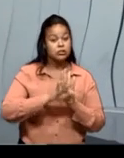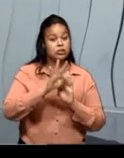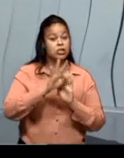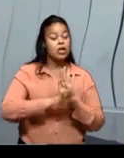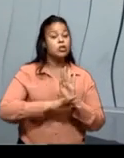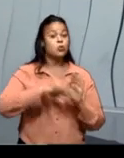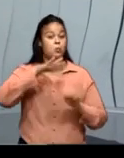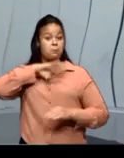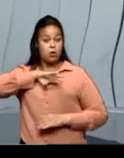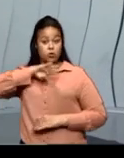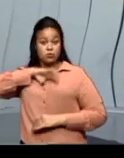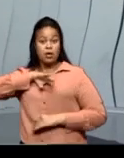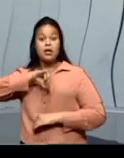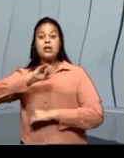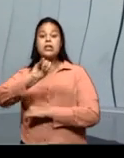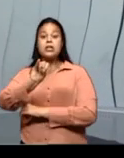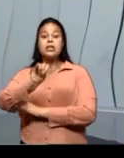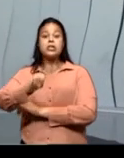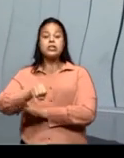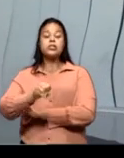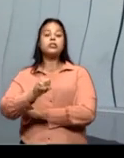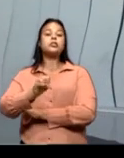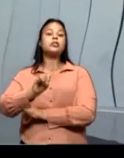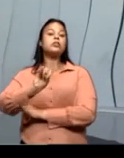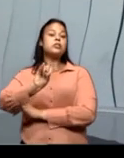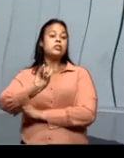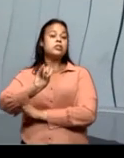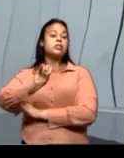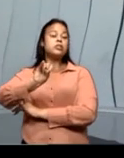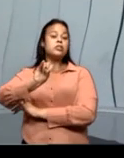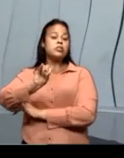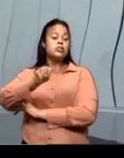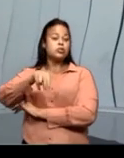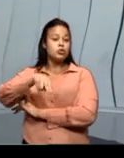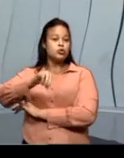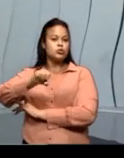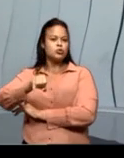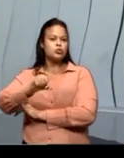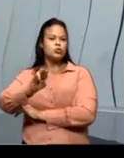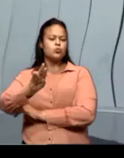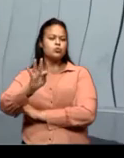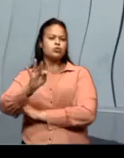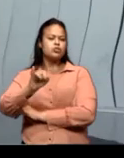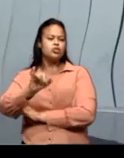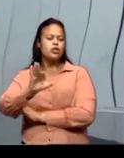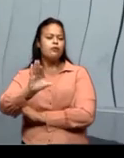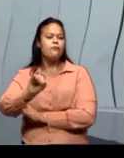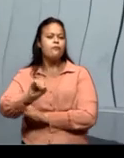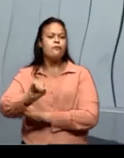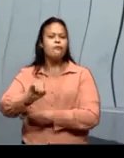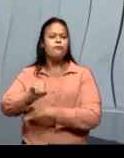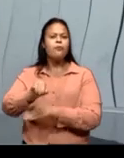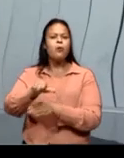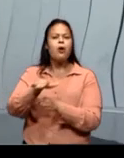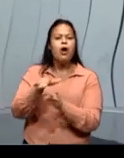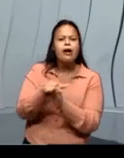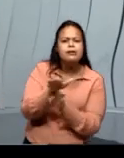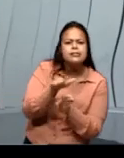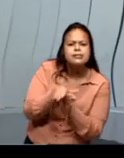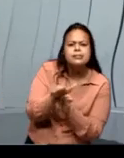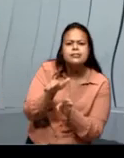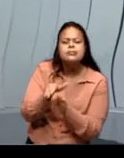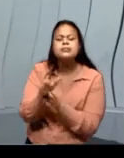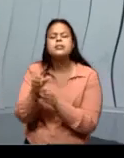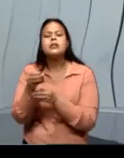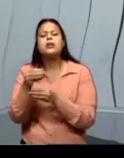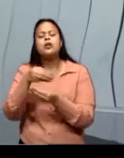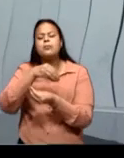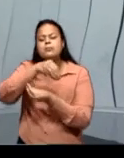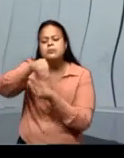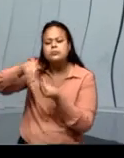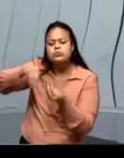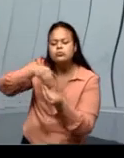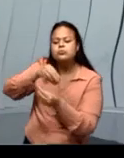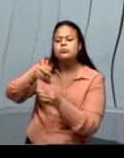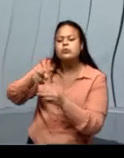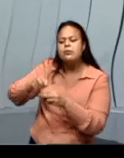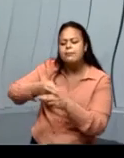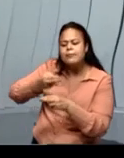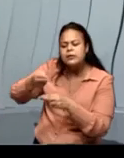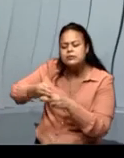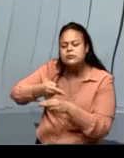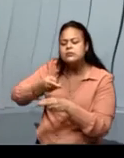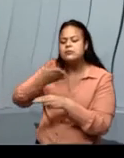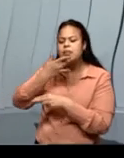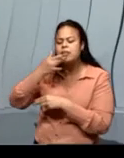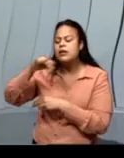ou seja, está falando como fazer. Coloque a manteiga, misture a farinha, põe uma